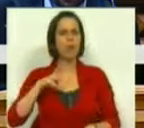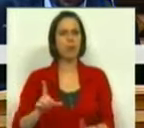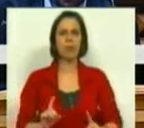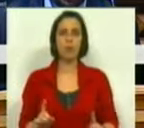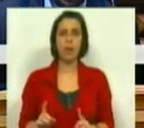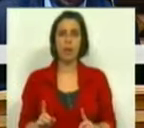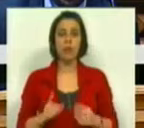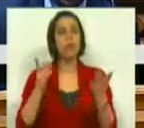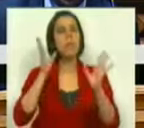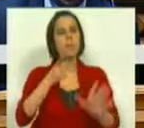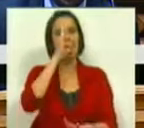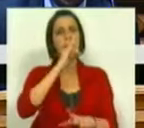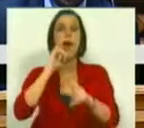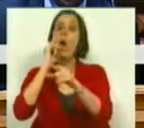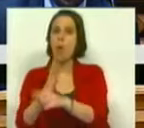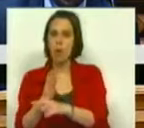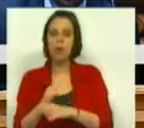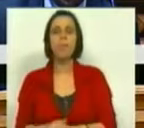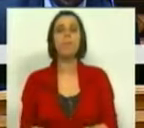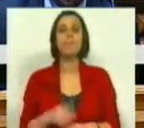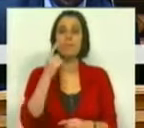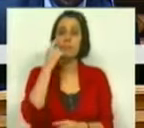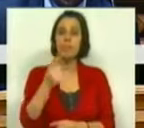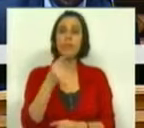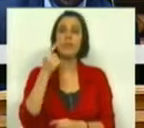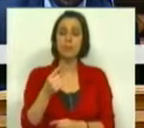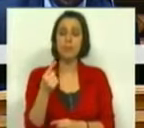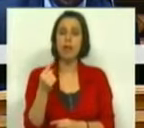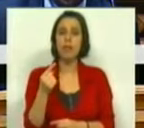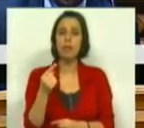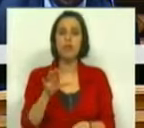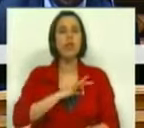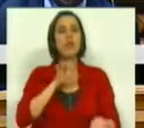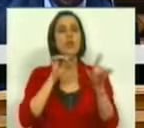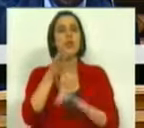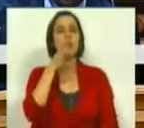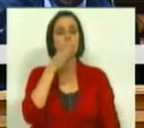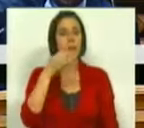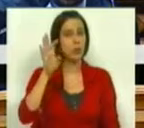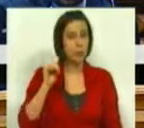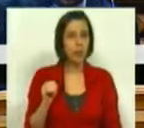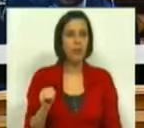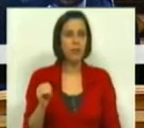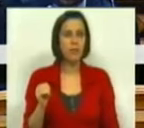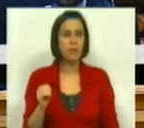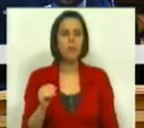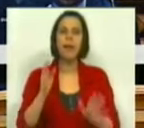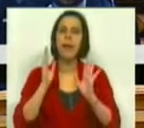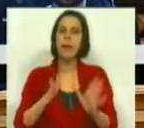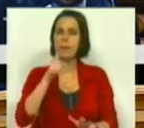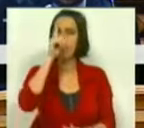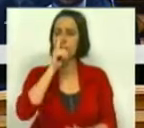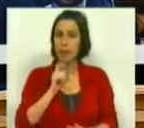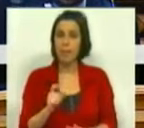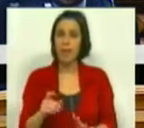portugueses. E convém lembrar uma outra coisa, em especial aos senhores deputados do Partido Socialista. Convém